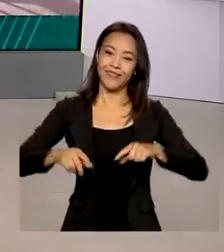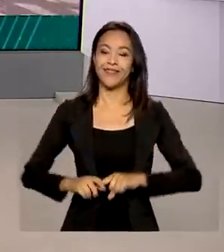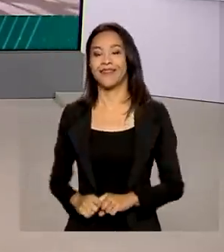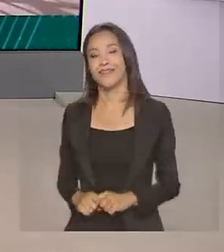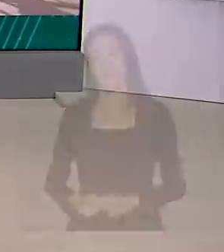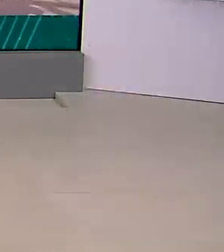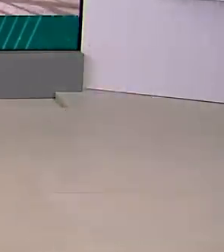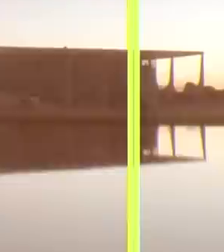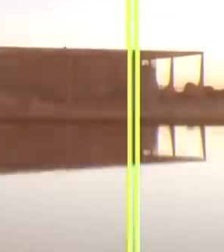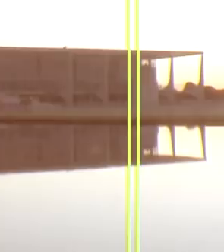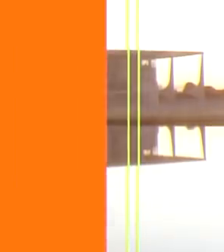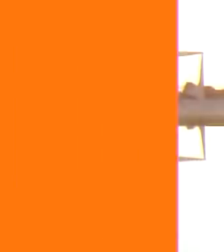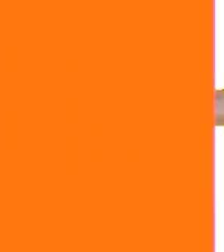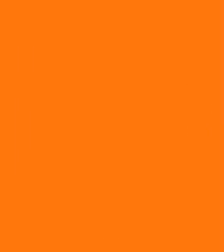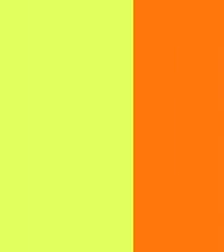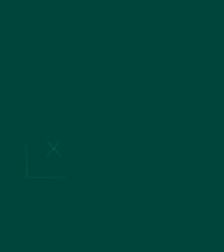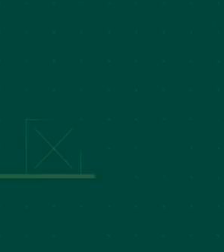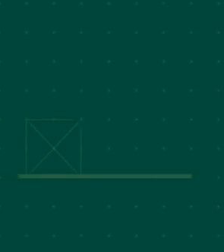no ar.